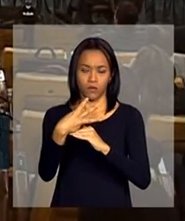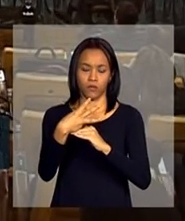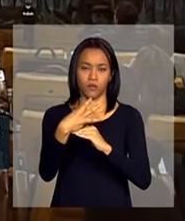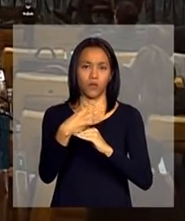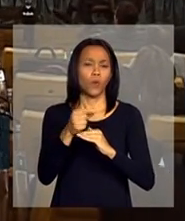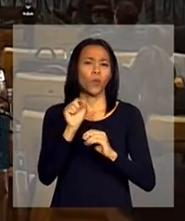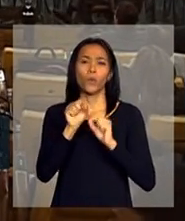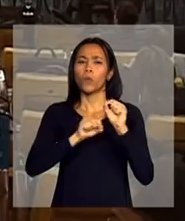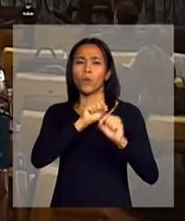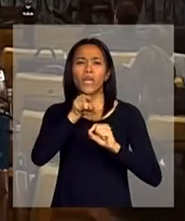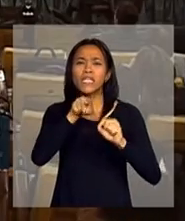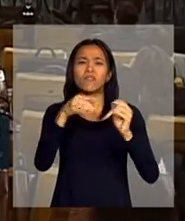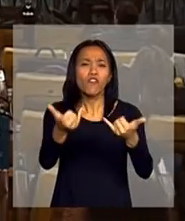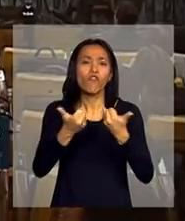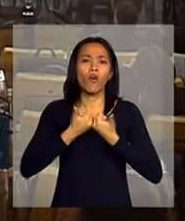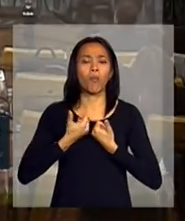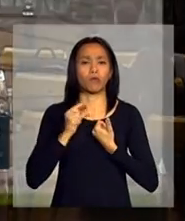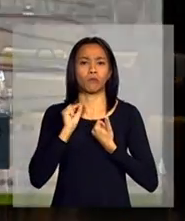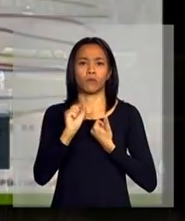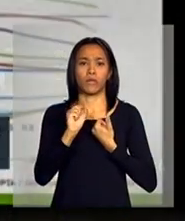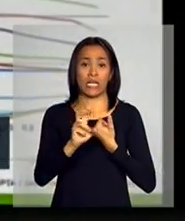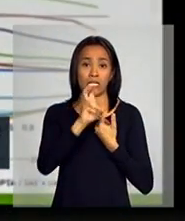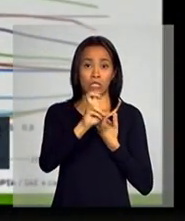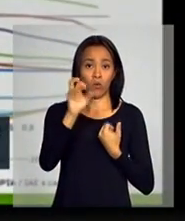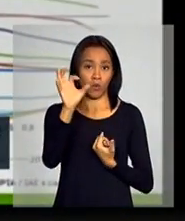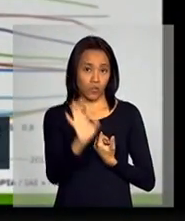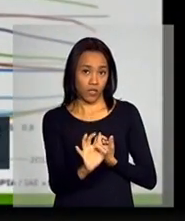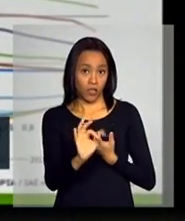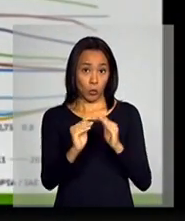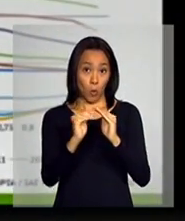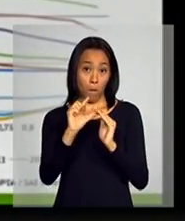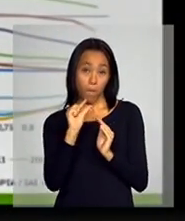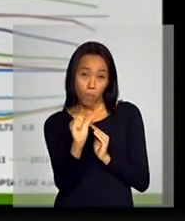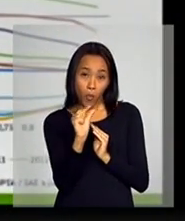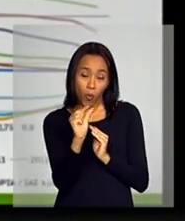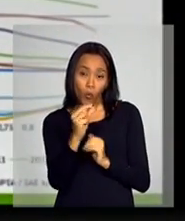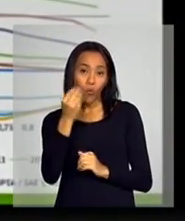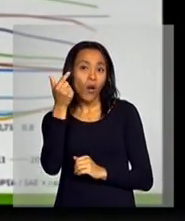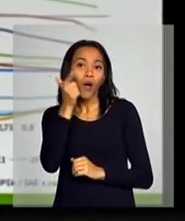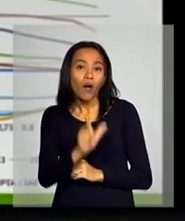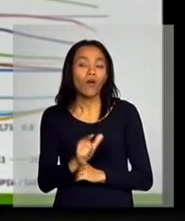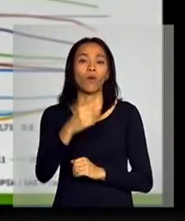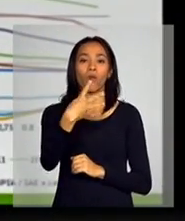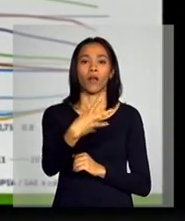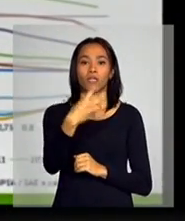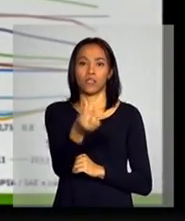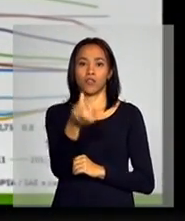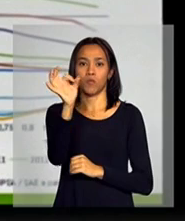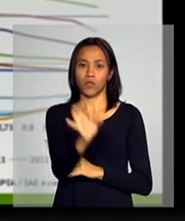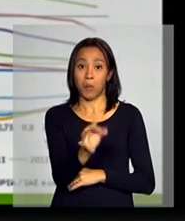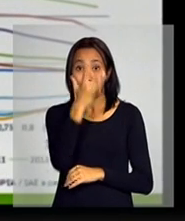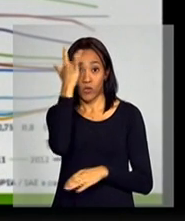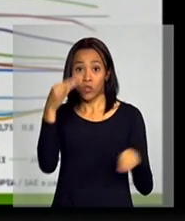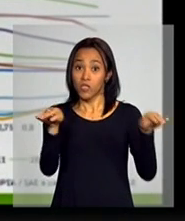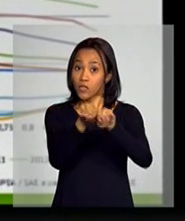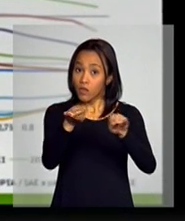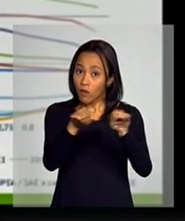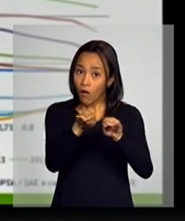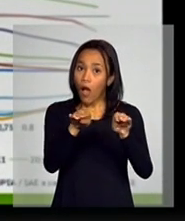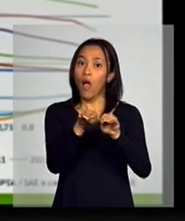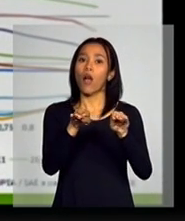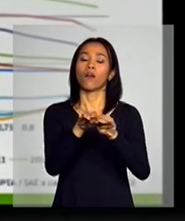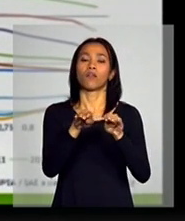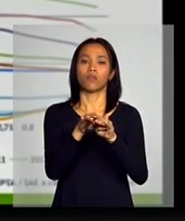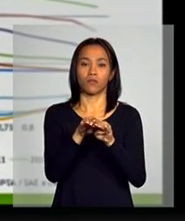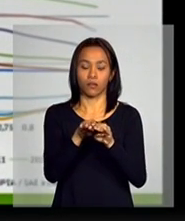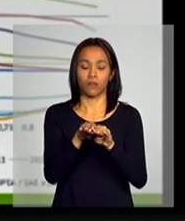e o que o dado está mostrando? Que nos 5% menores lucros, o ganho foi de 46%. Pessoas iguais, mas que estão no mesmo lugar da